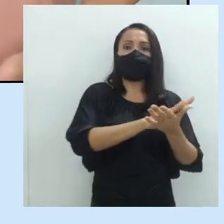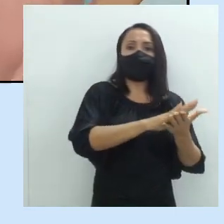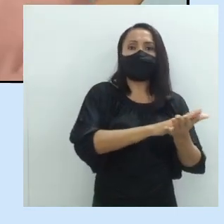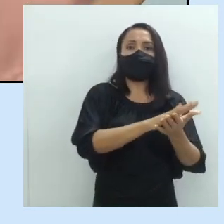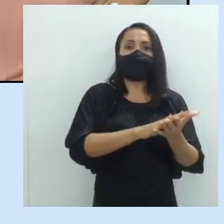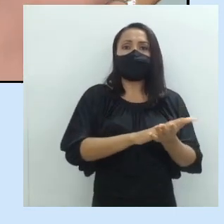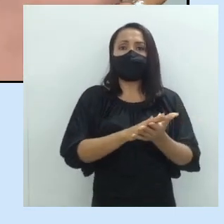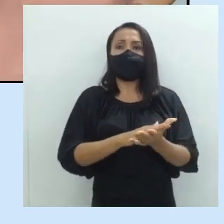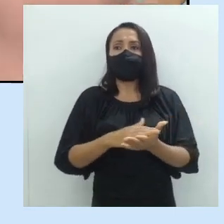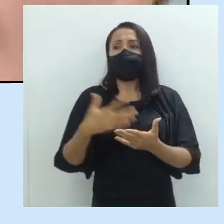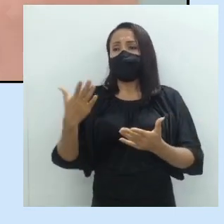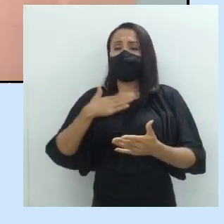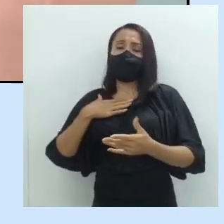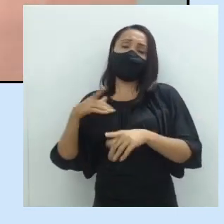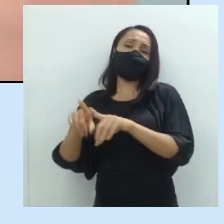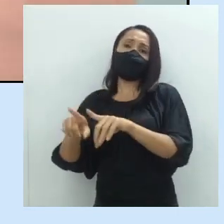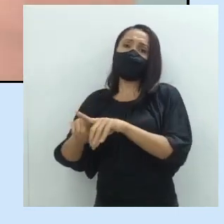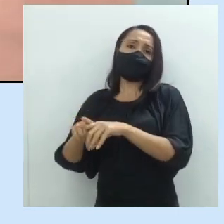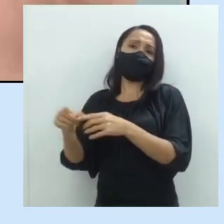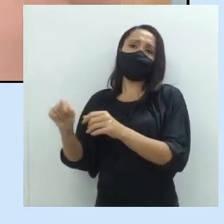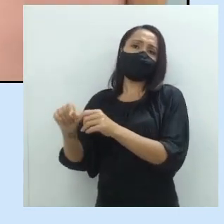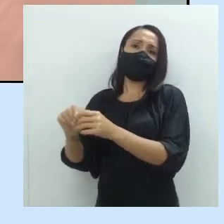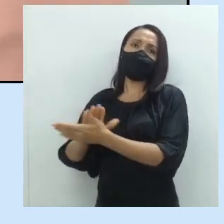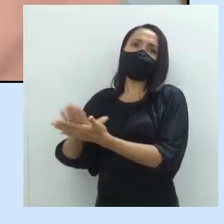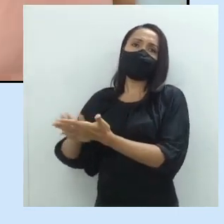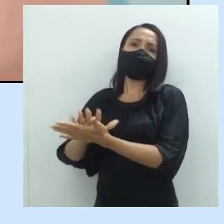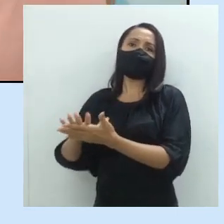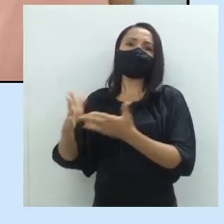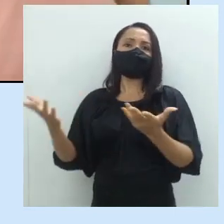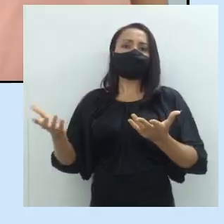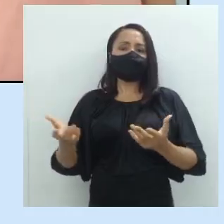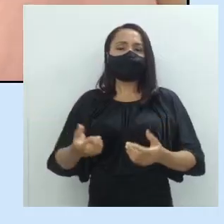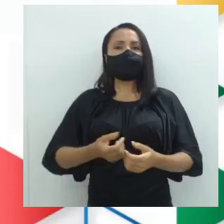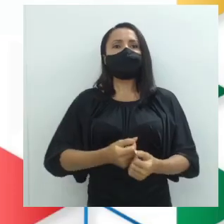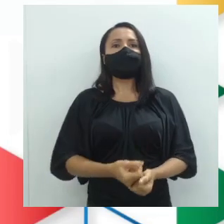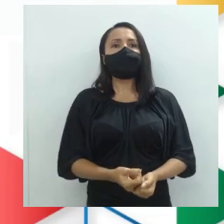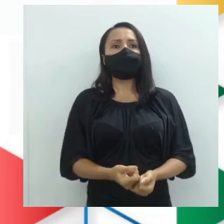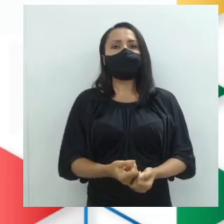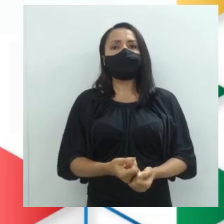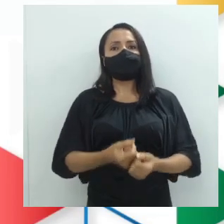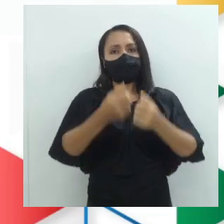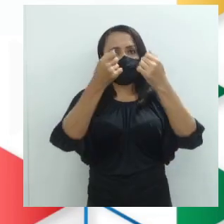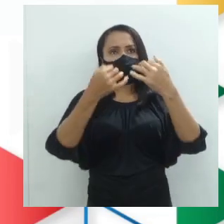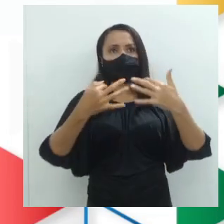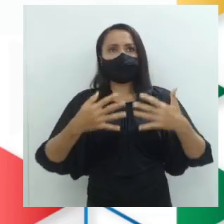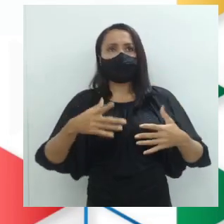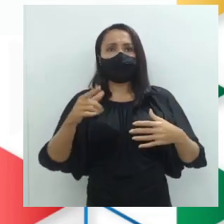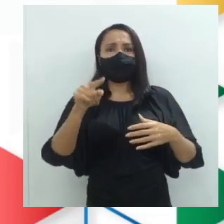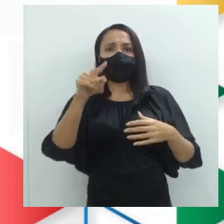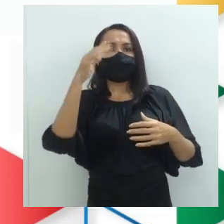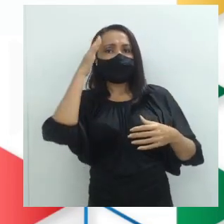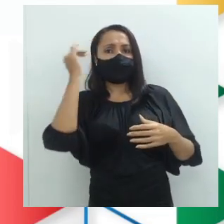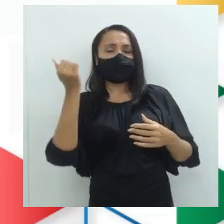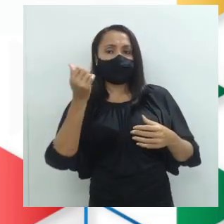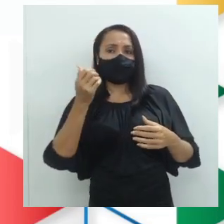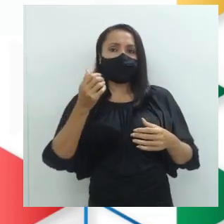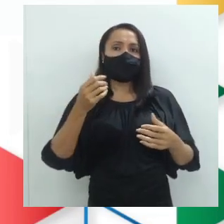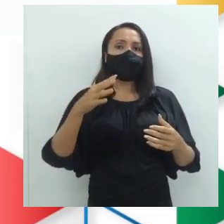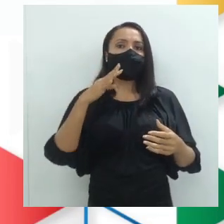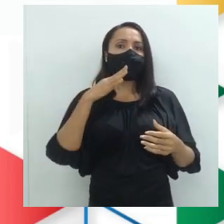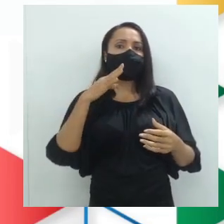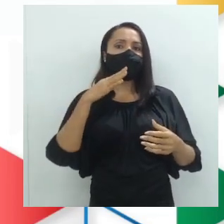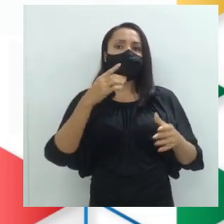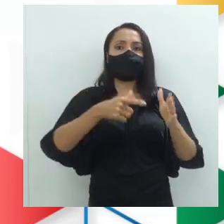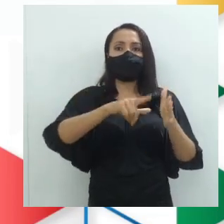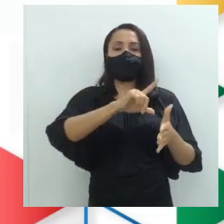nada também. E aqui eu trago esse comentário. Prestem bem atenção. Você sabia? O conhecimento prévio que os